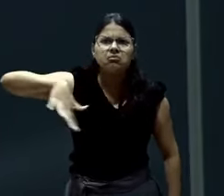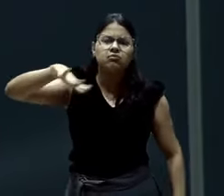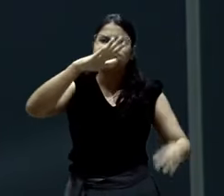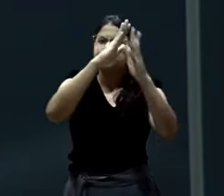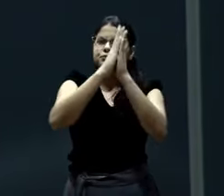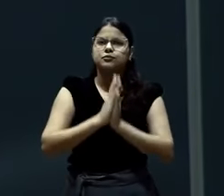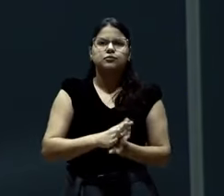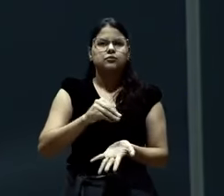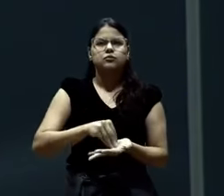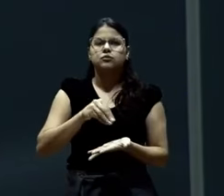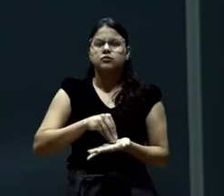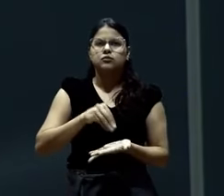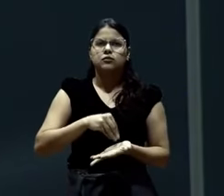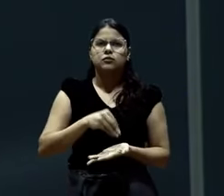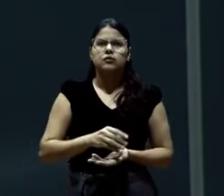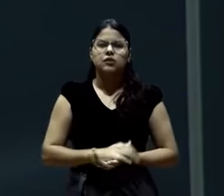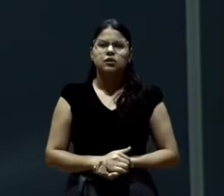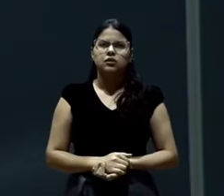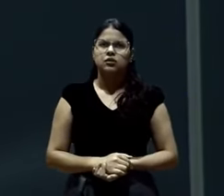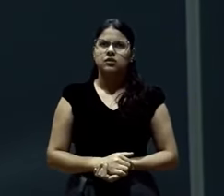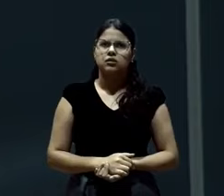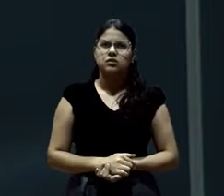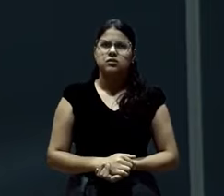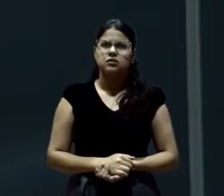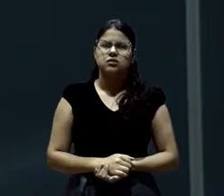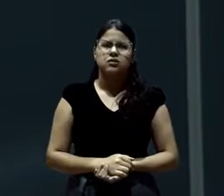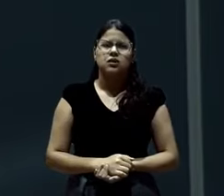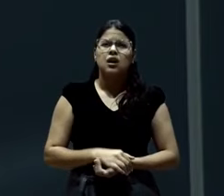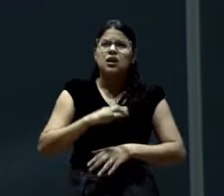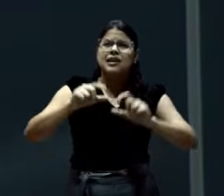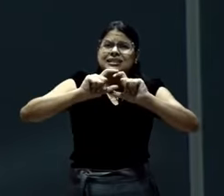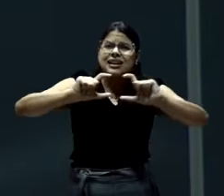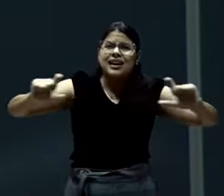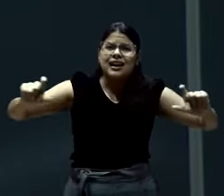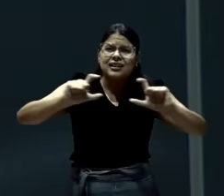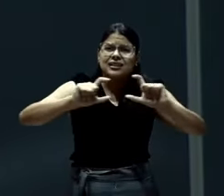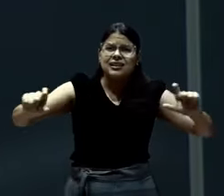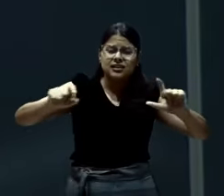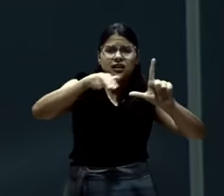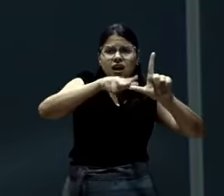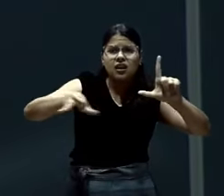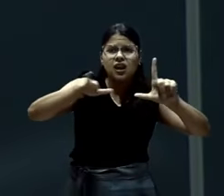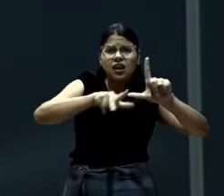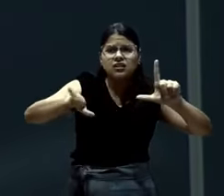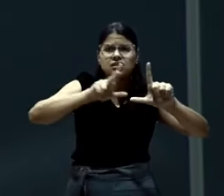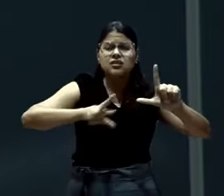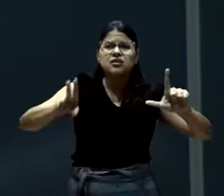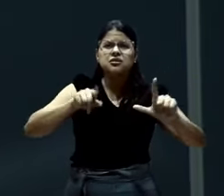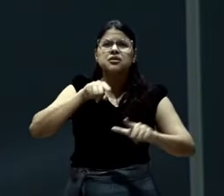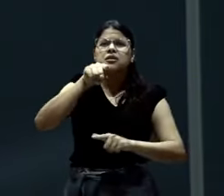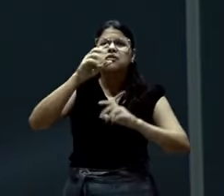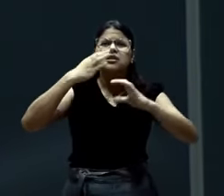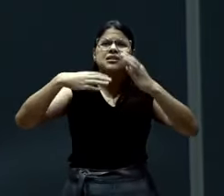A pastor, eu não sei. O hino está sendo escrito para você cantar. Você não adora. Você não